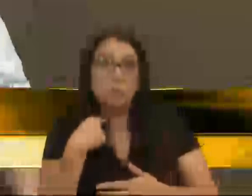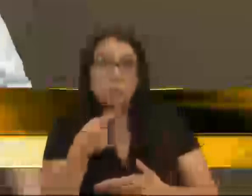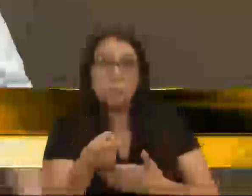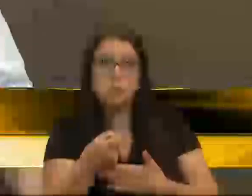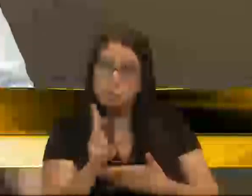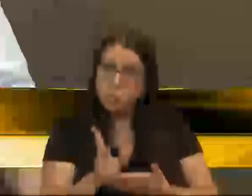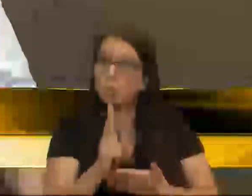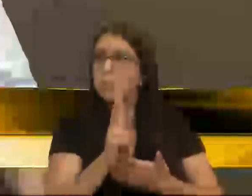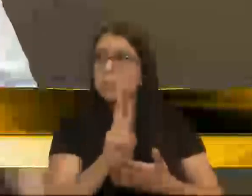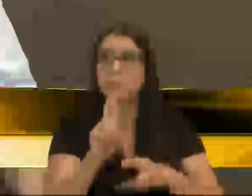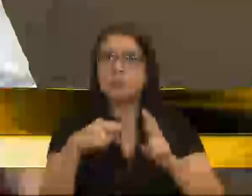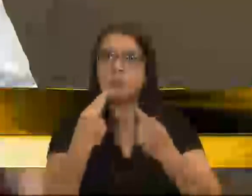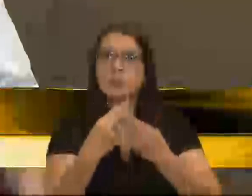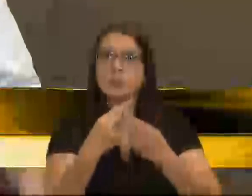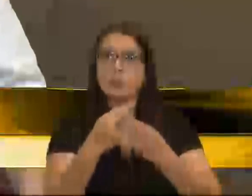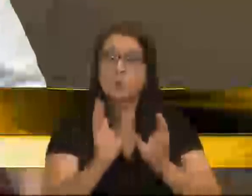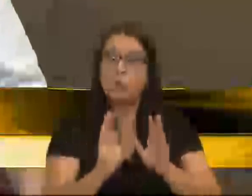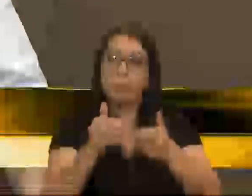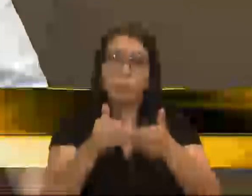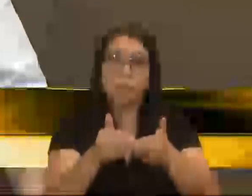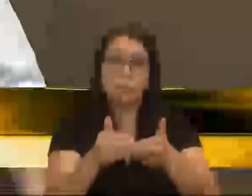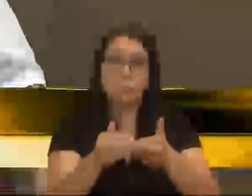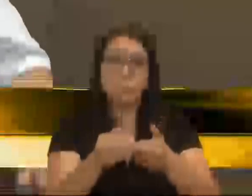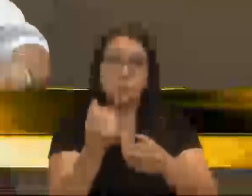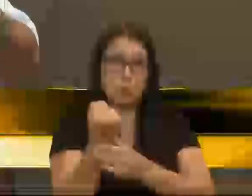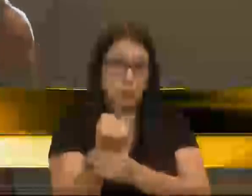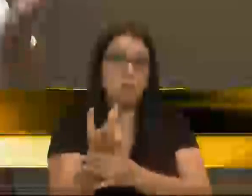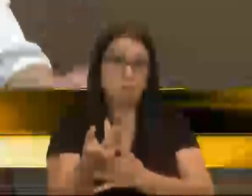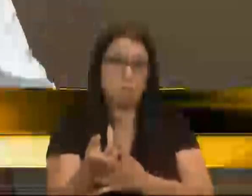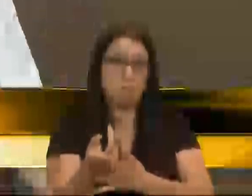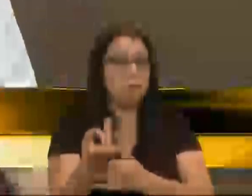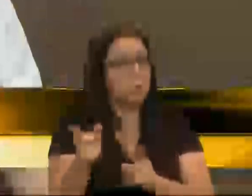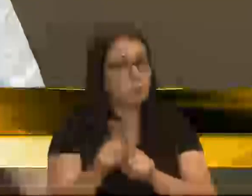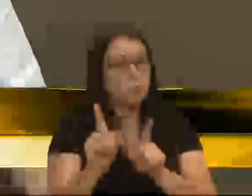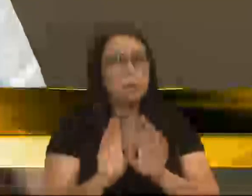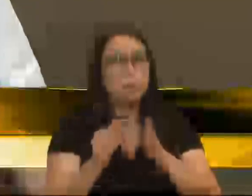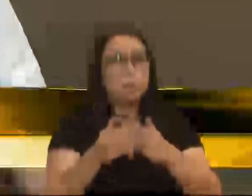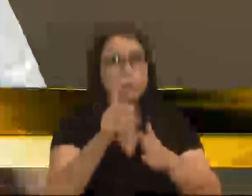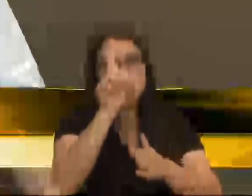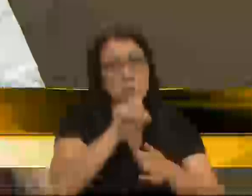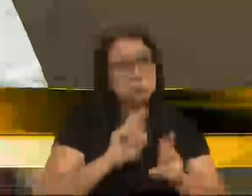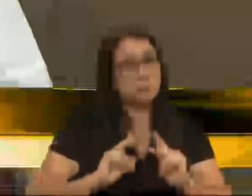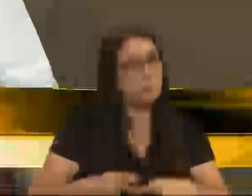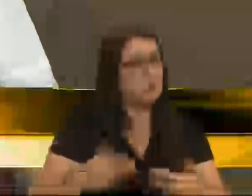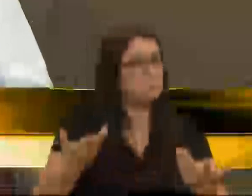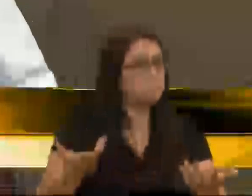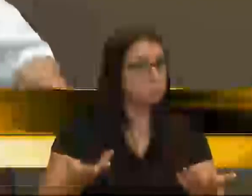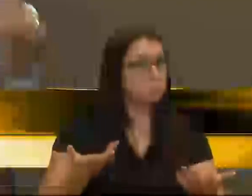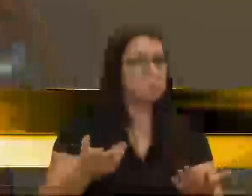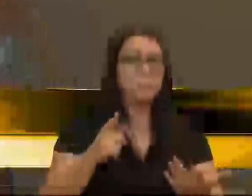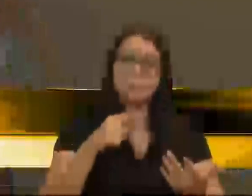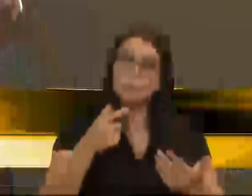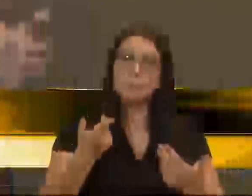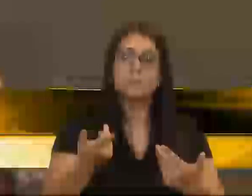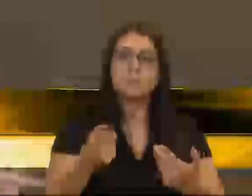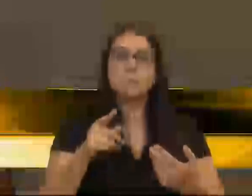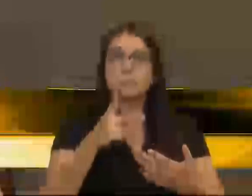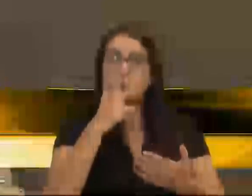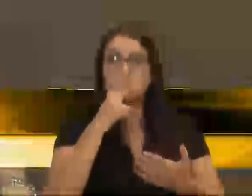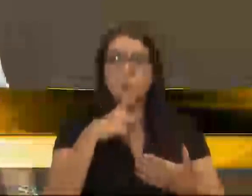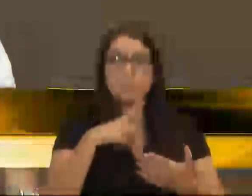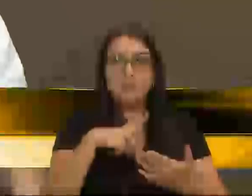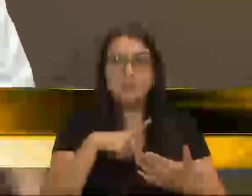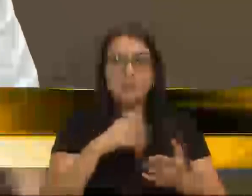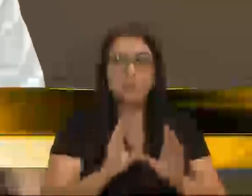tocar essa questão a nível da comissão de segurança ou através da comissão de direitos humanos, mas, como existe essa